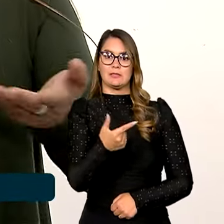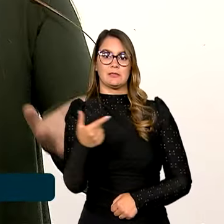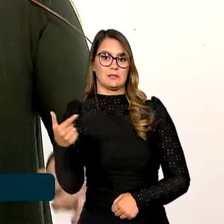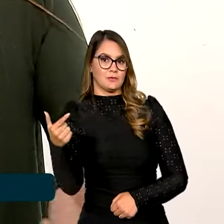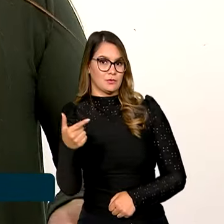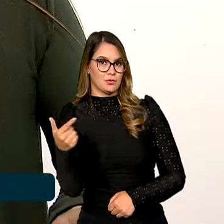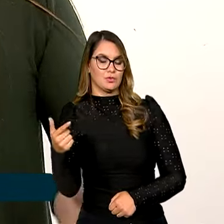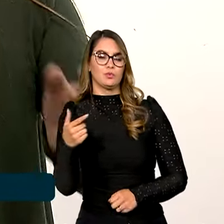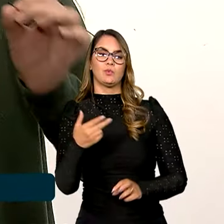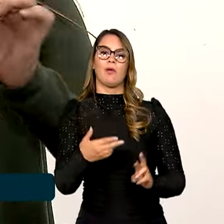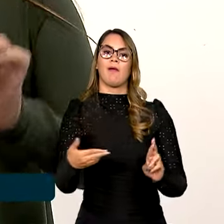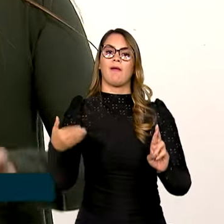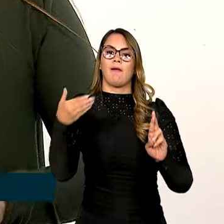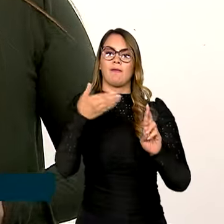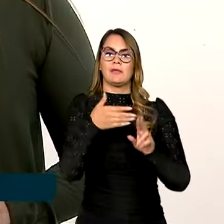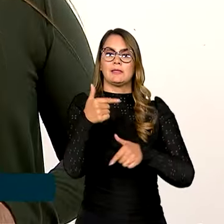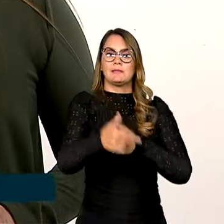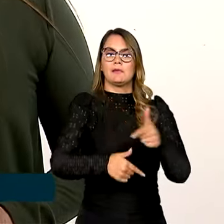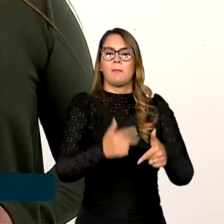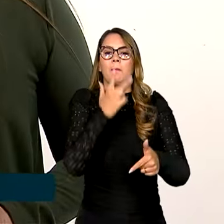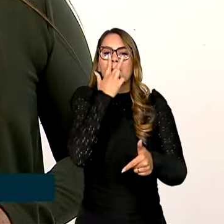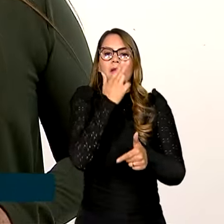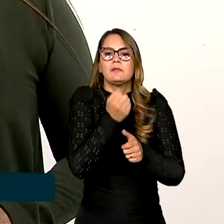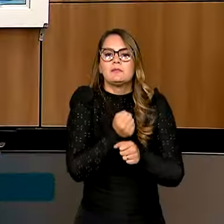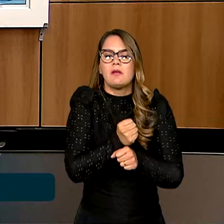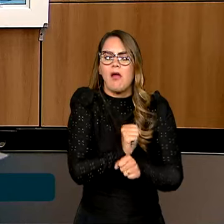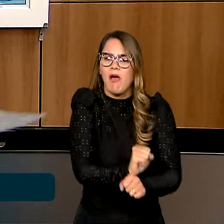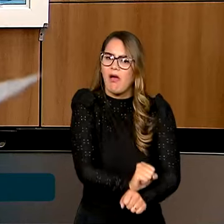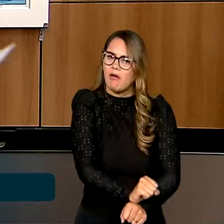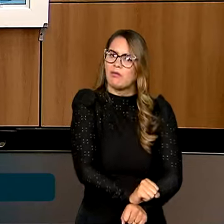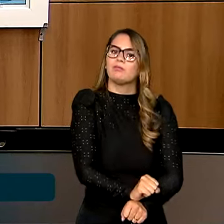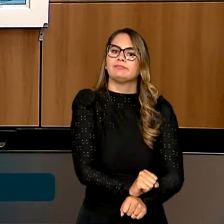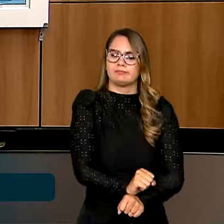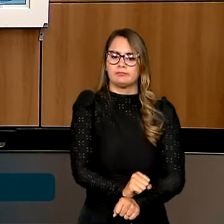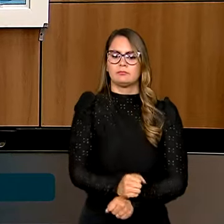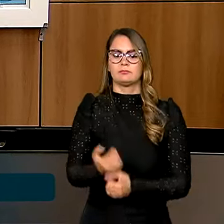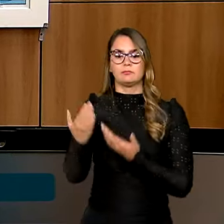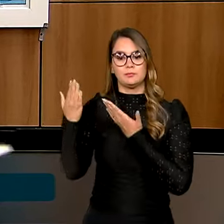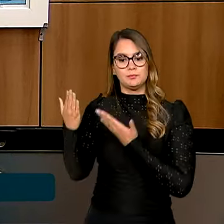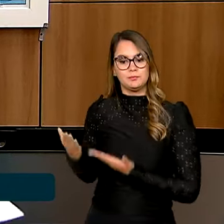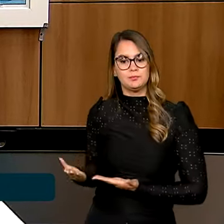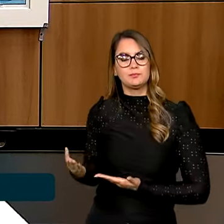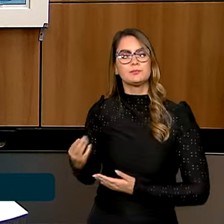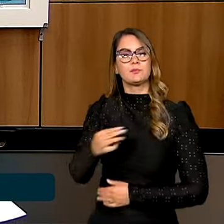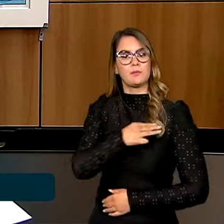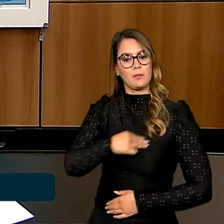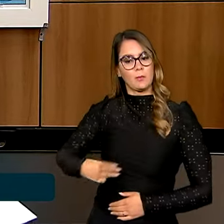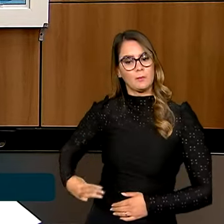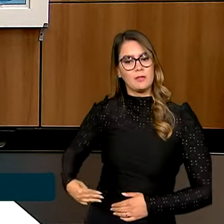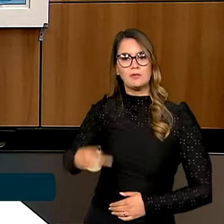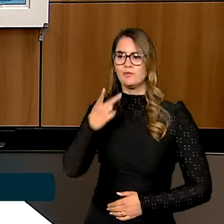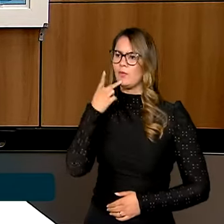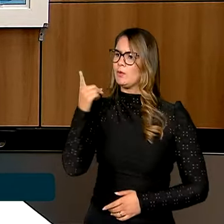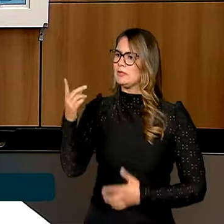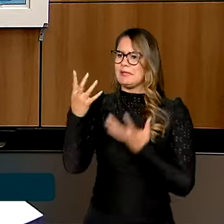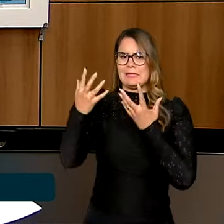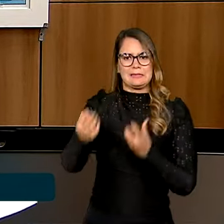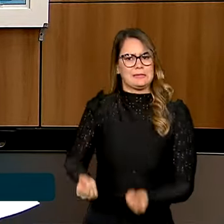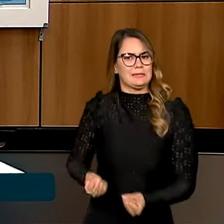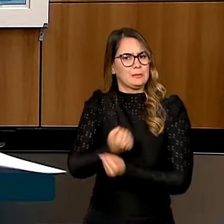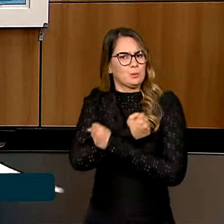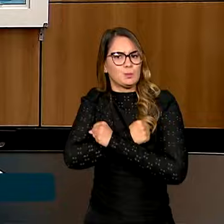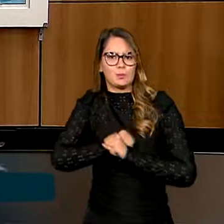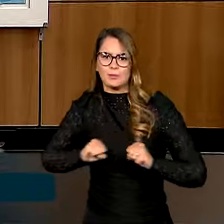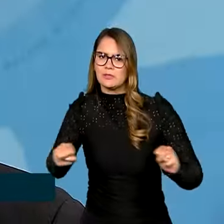se referiam ao trabalho análogo à escravidão. Para o ministro Luiz Marinho, essa prática é inadmissível